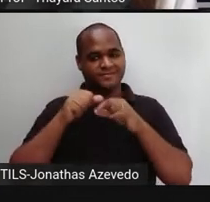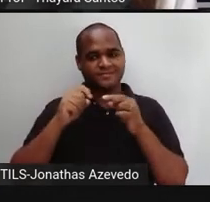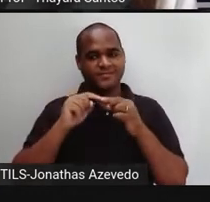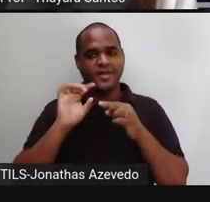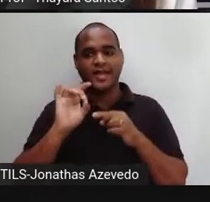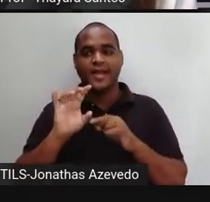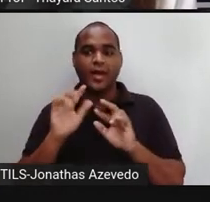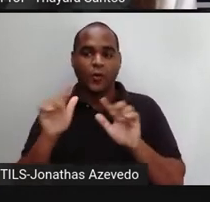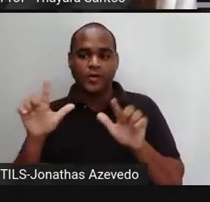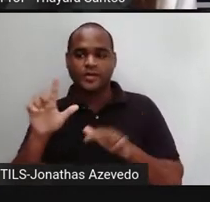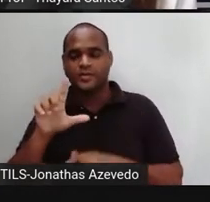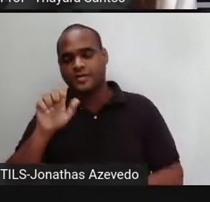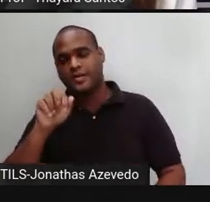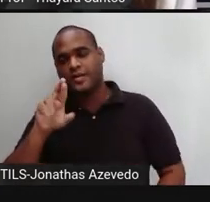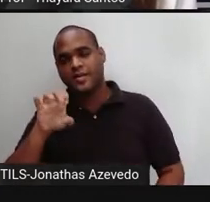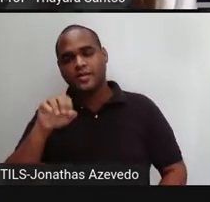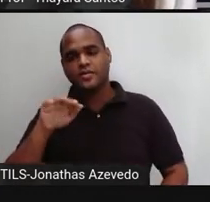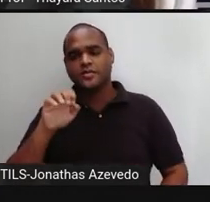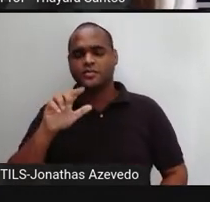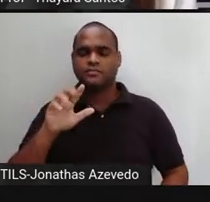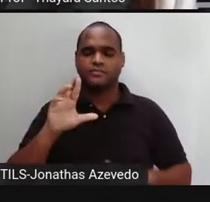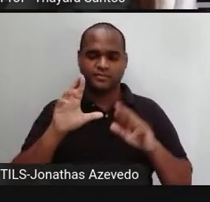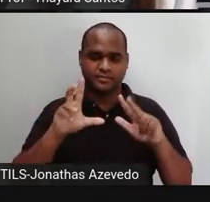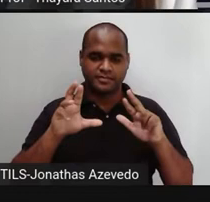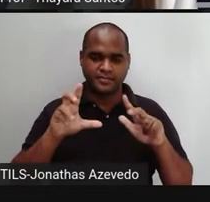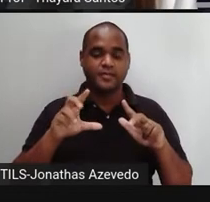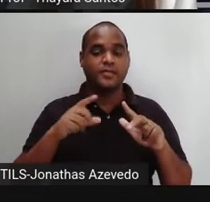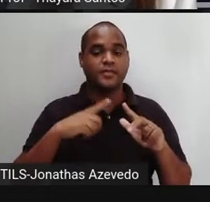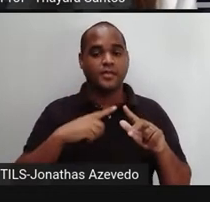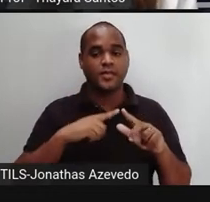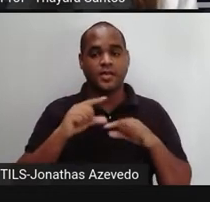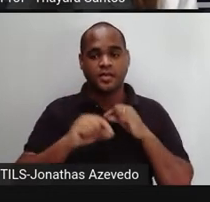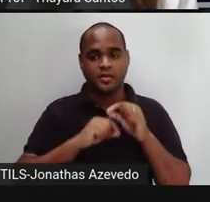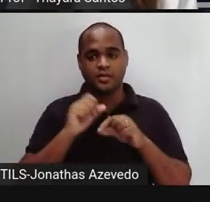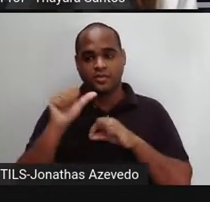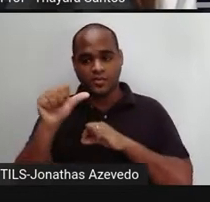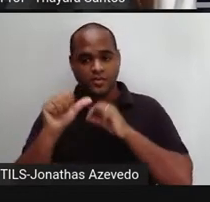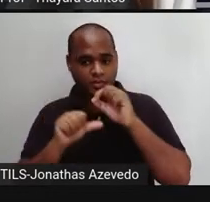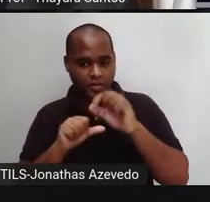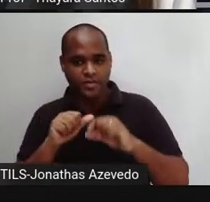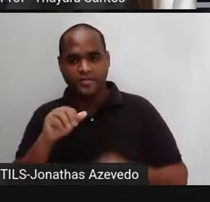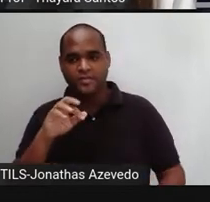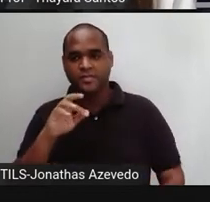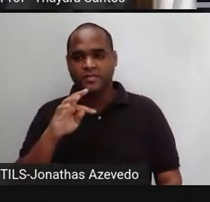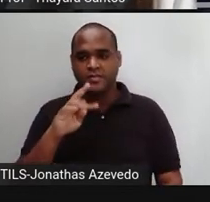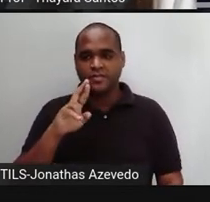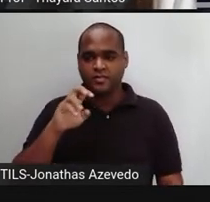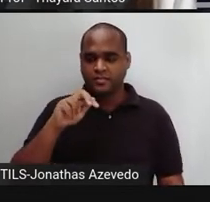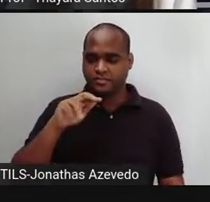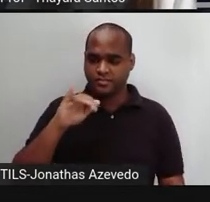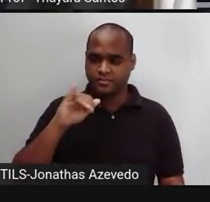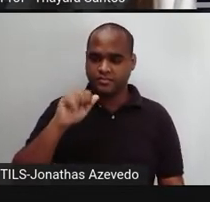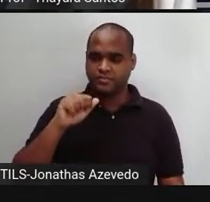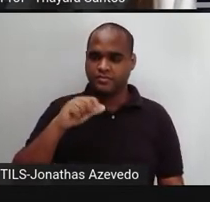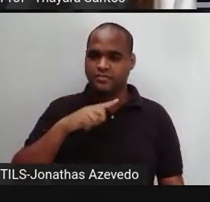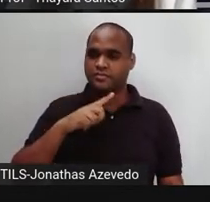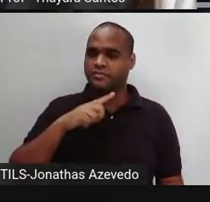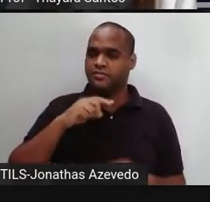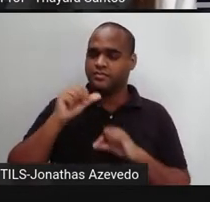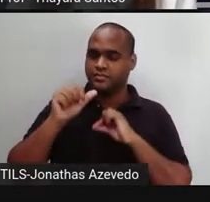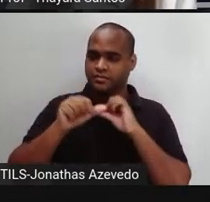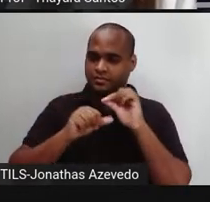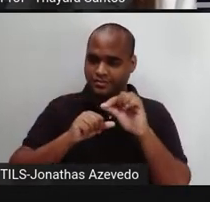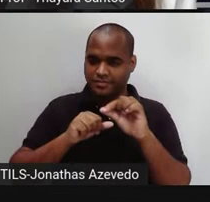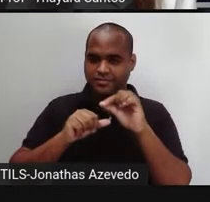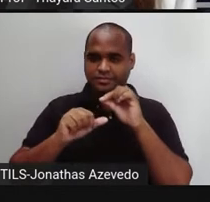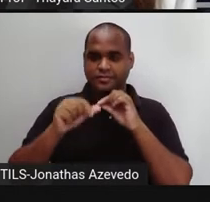Então, depois desse ar encaminhado pela laringe, passa pela traqueia, que está aqui, vai descendo por